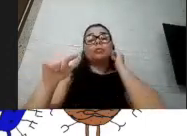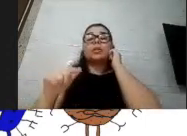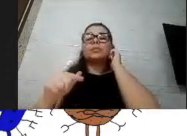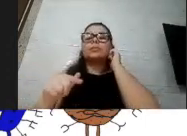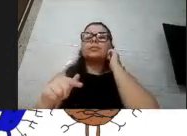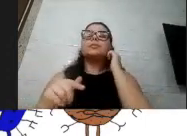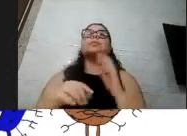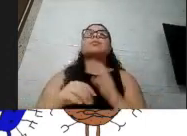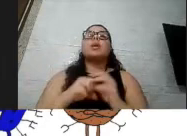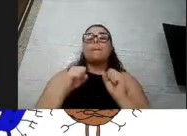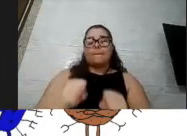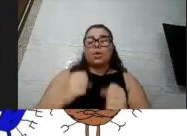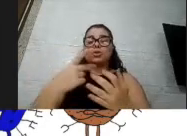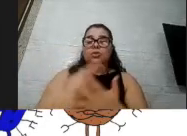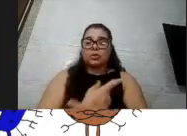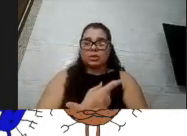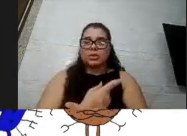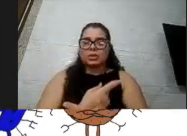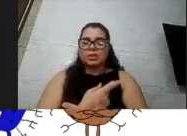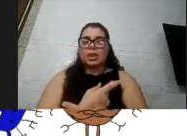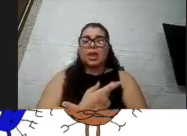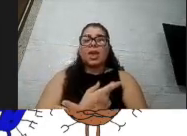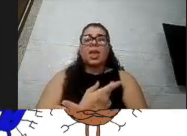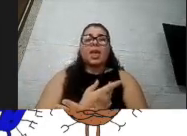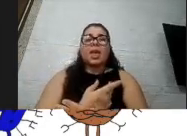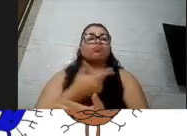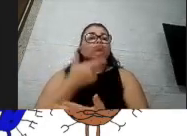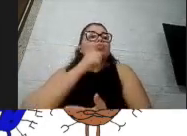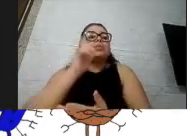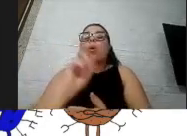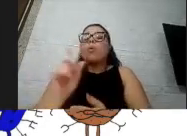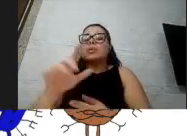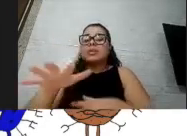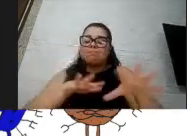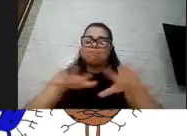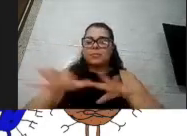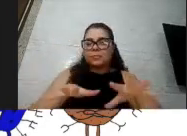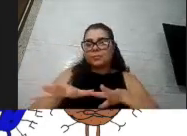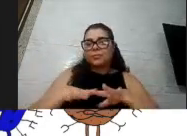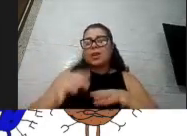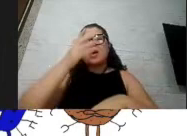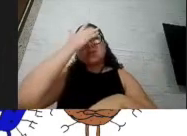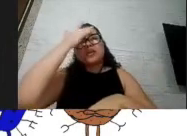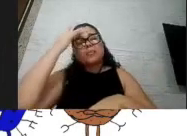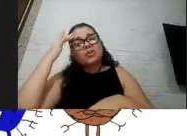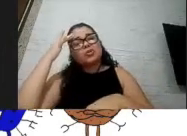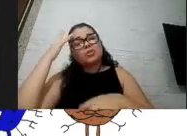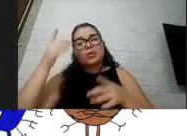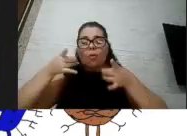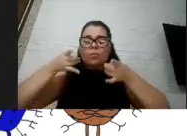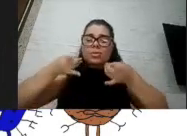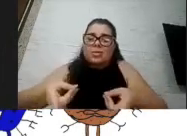as pessoas com deficiência é a imobilidade, então muitas pessoas que às vezes ficam bastante acamadas